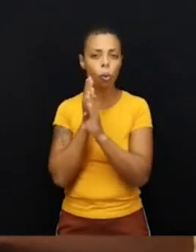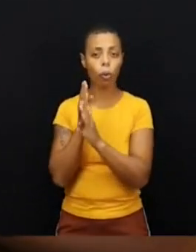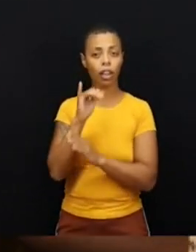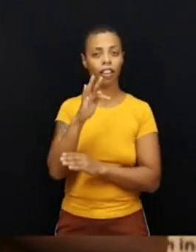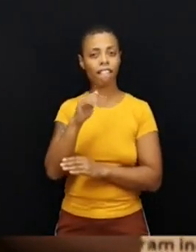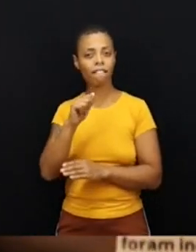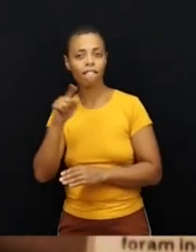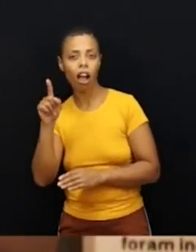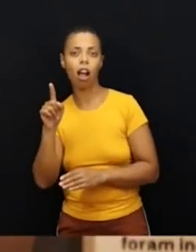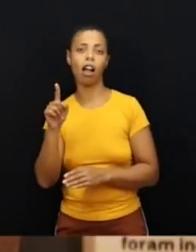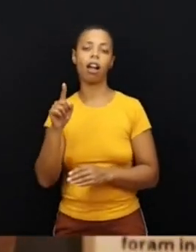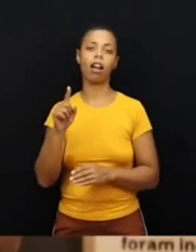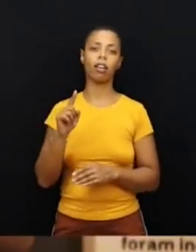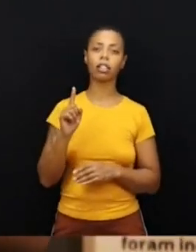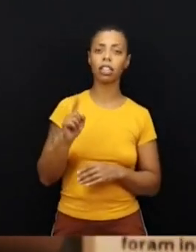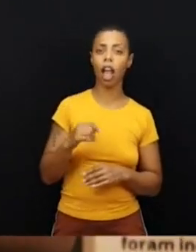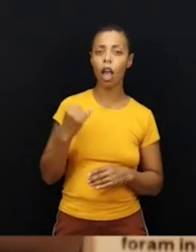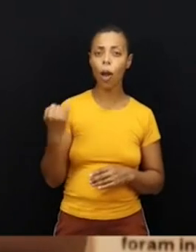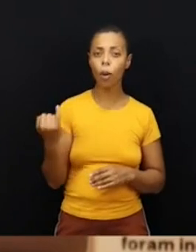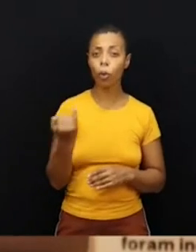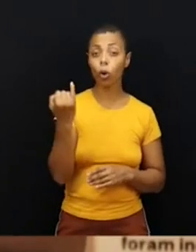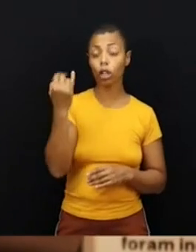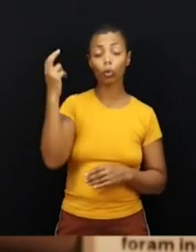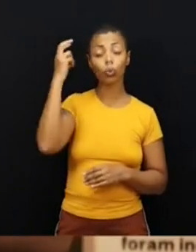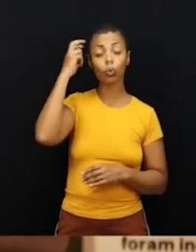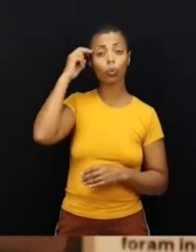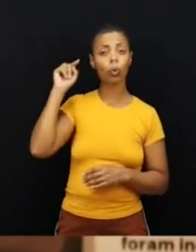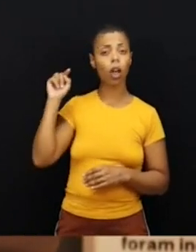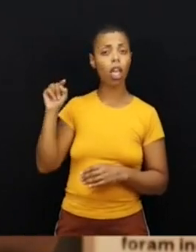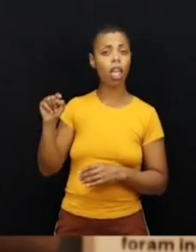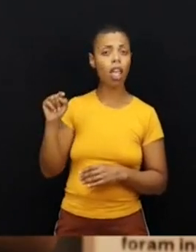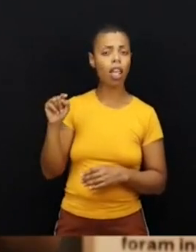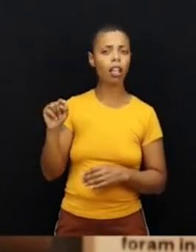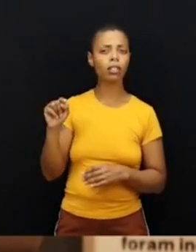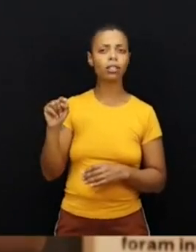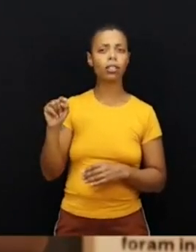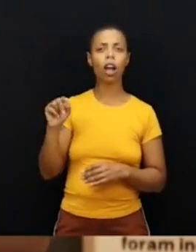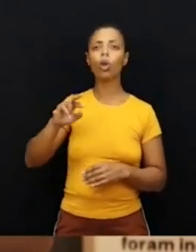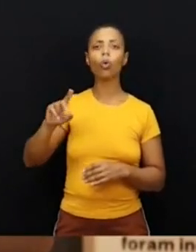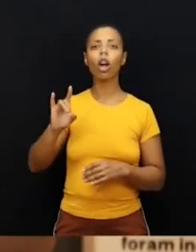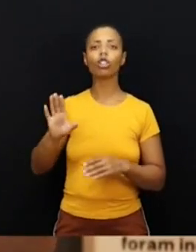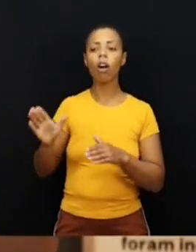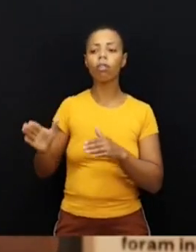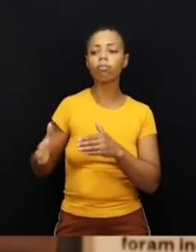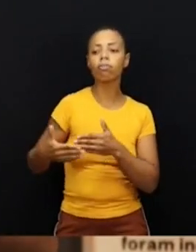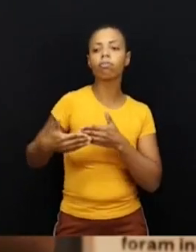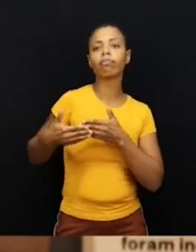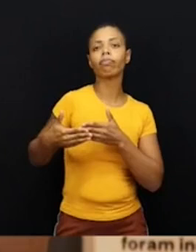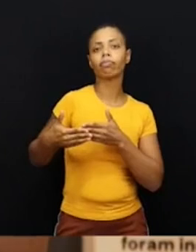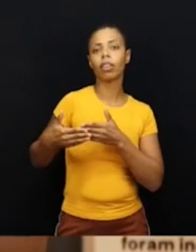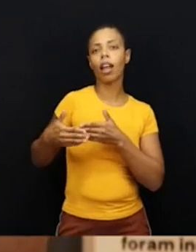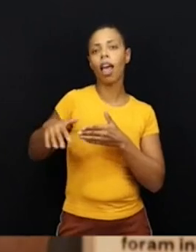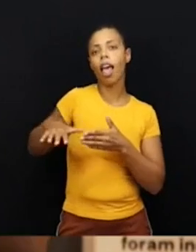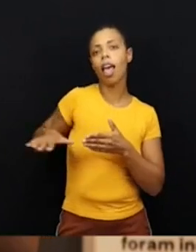cultural, não está restrita apenas à